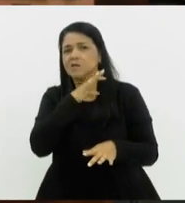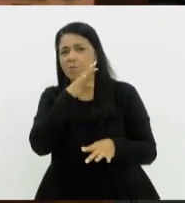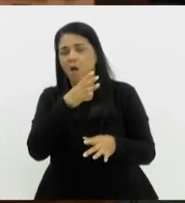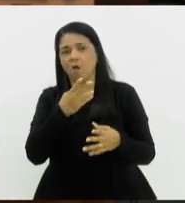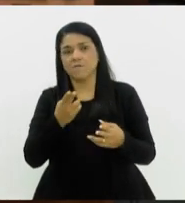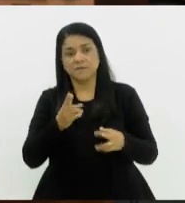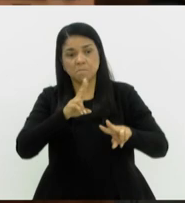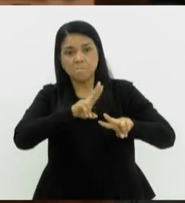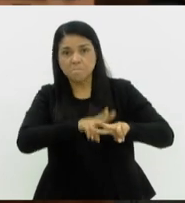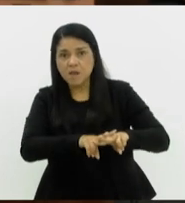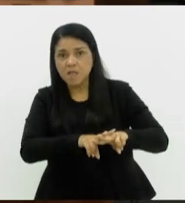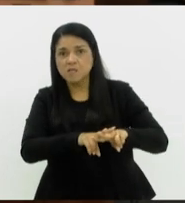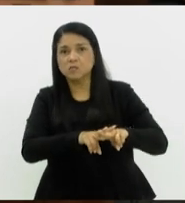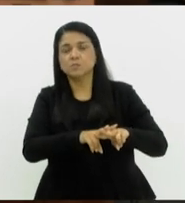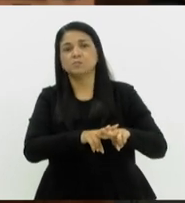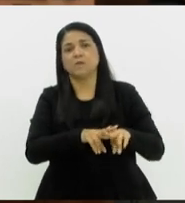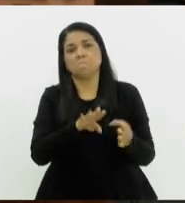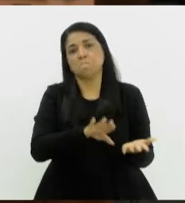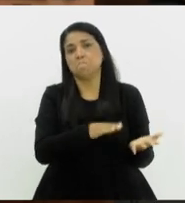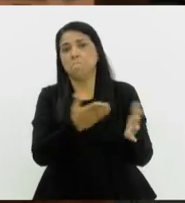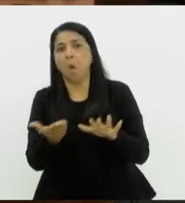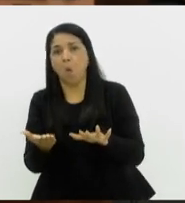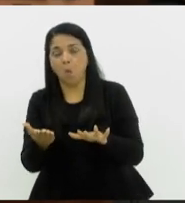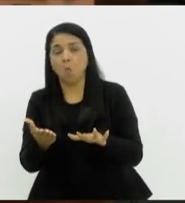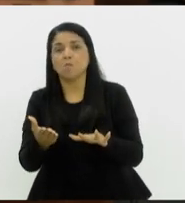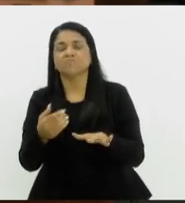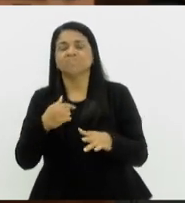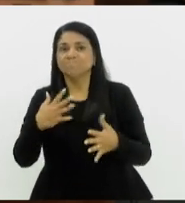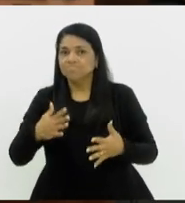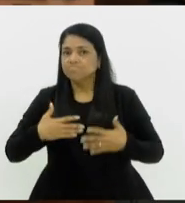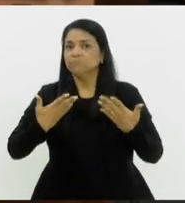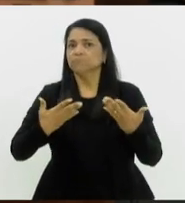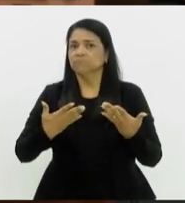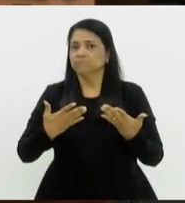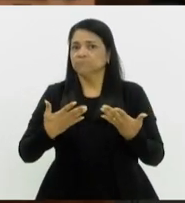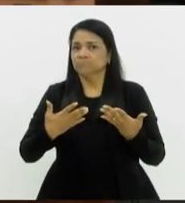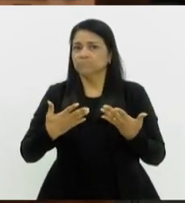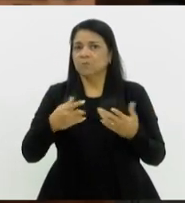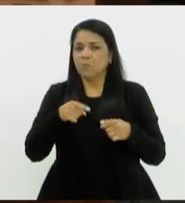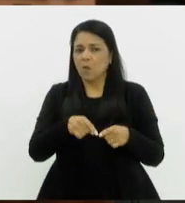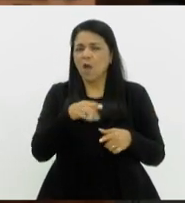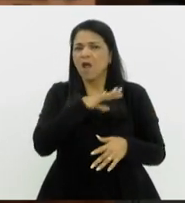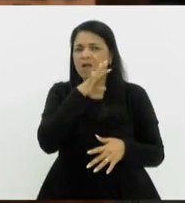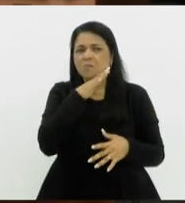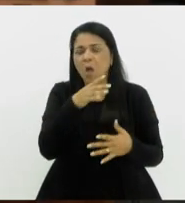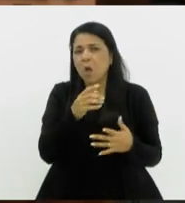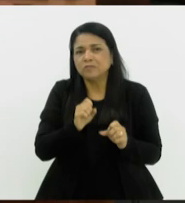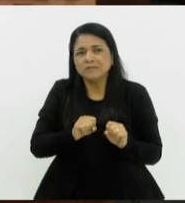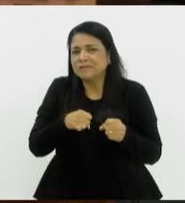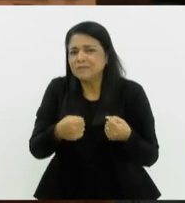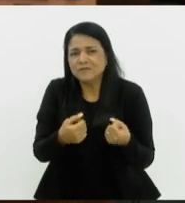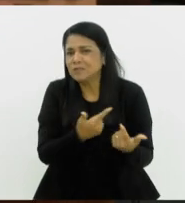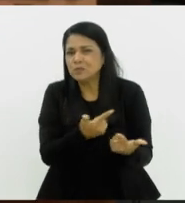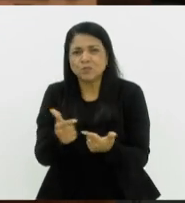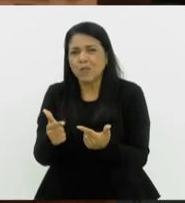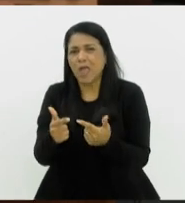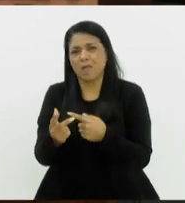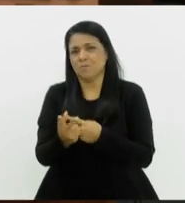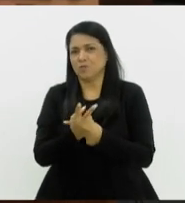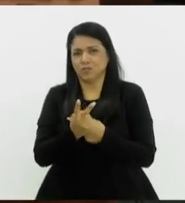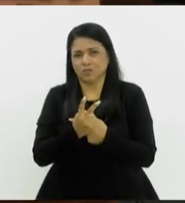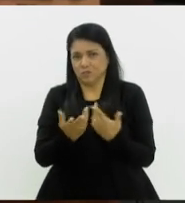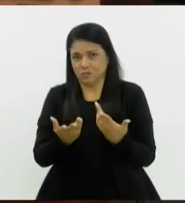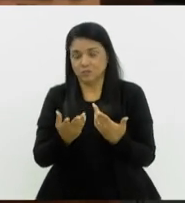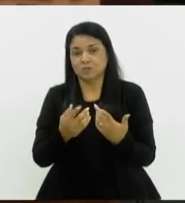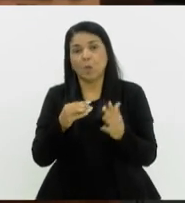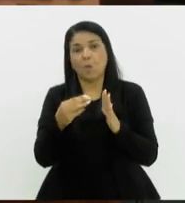a óbito devido a esses maltratos, é algo que choca, até porque eles são indefesos, não têm essa proteção. Então é um método